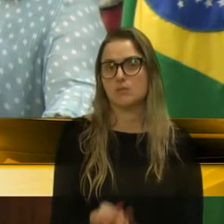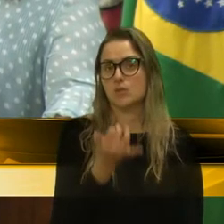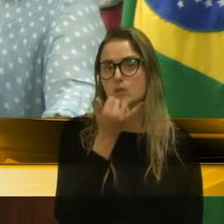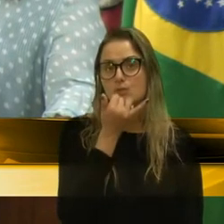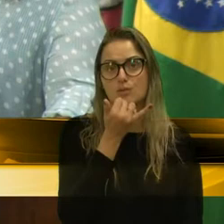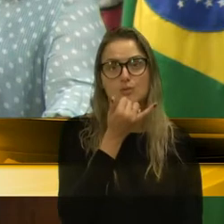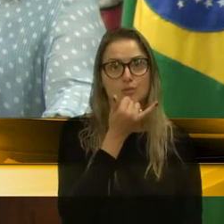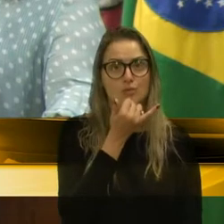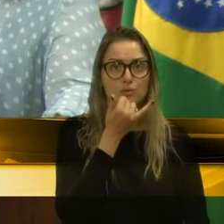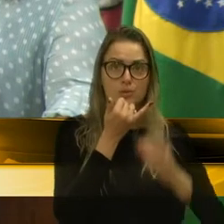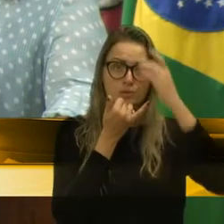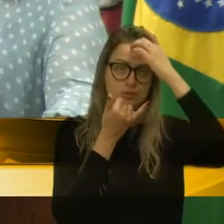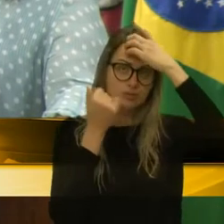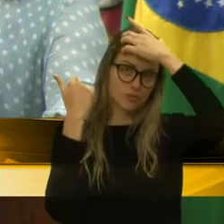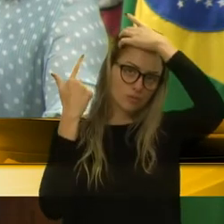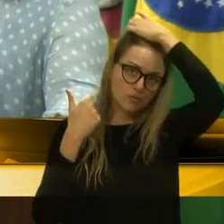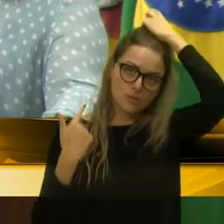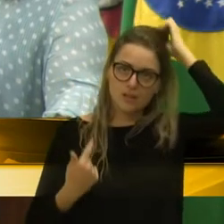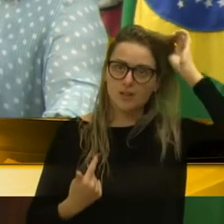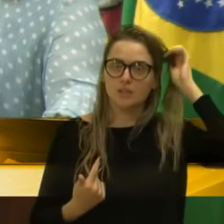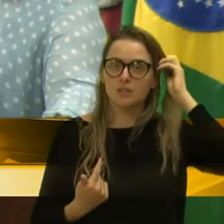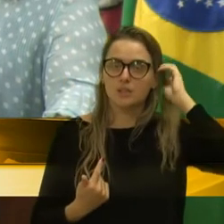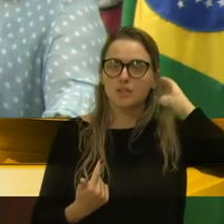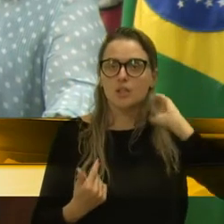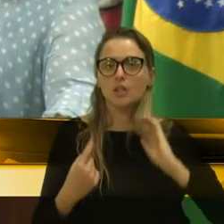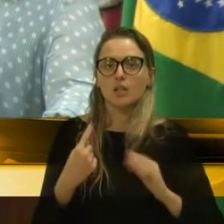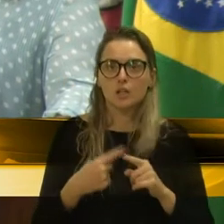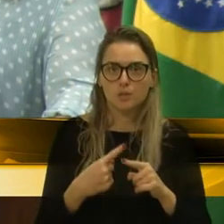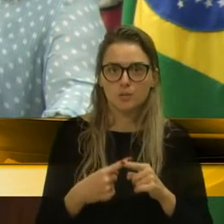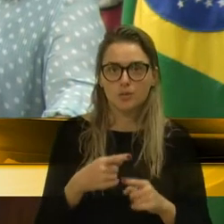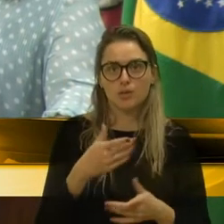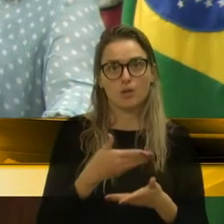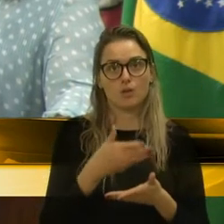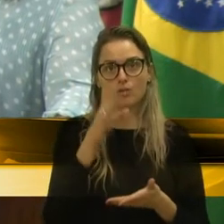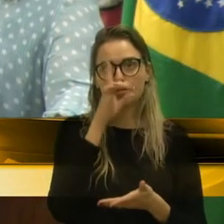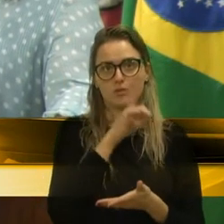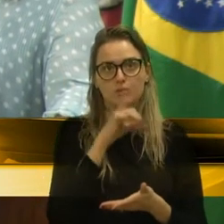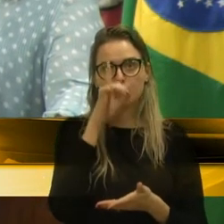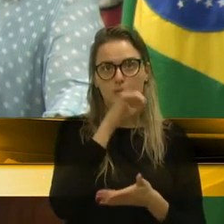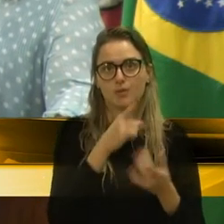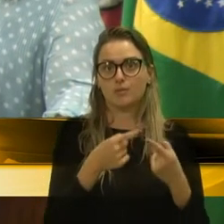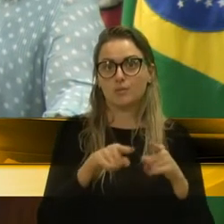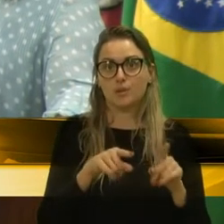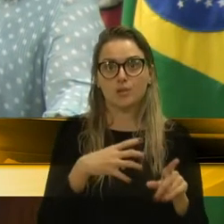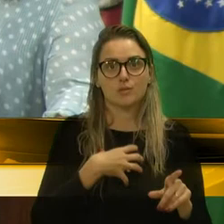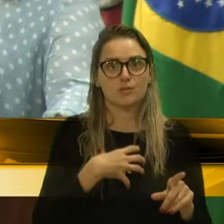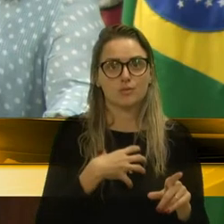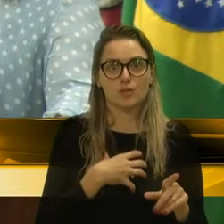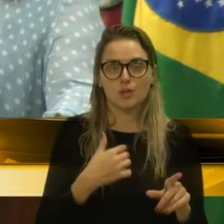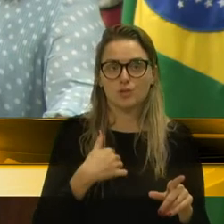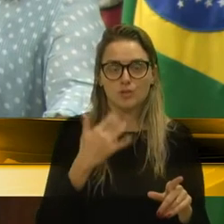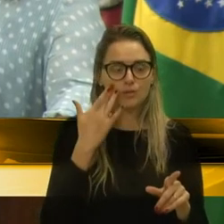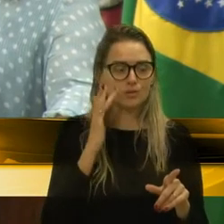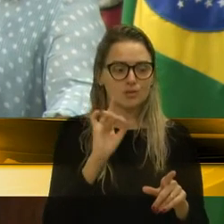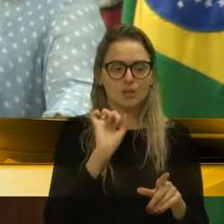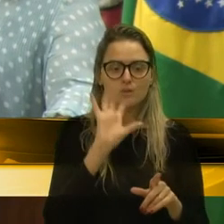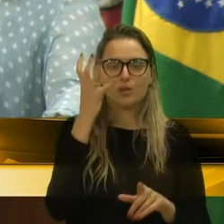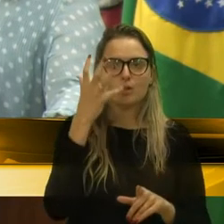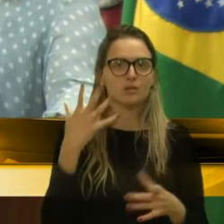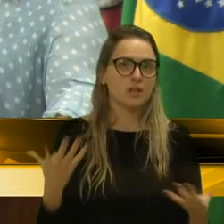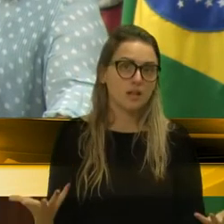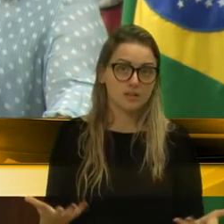desculpa, Gladys, te dar uma informação porque hoje é domingo, mas desse jeito aí não sei o que está acontecendo.